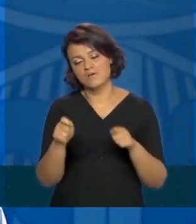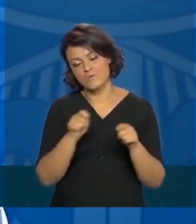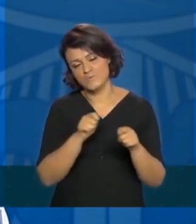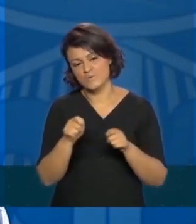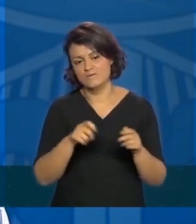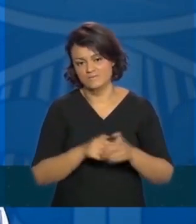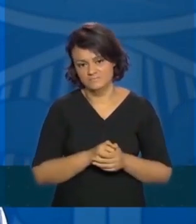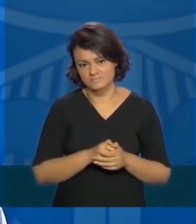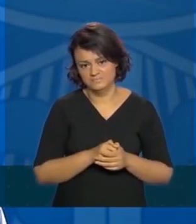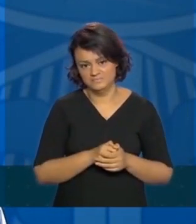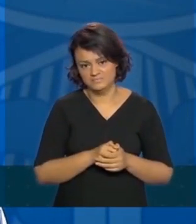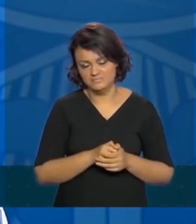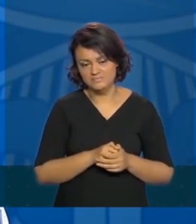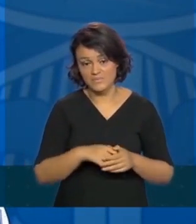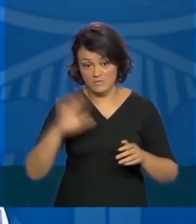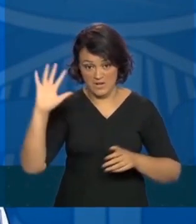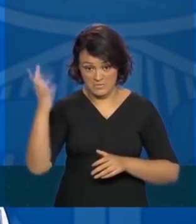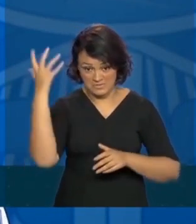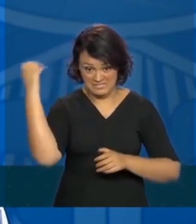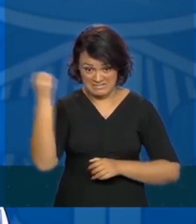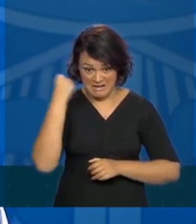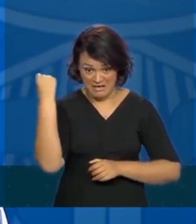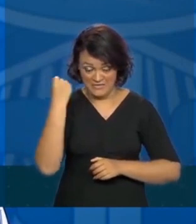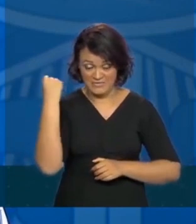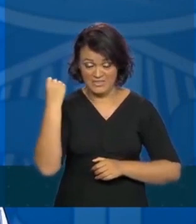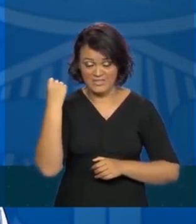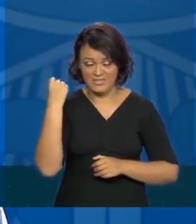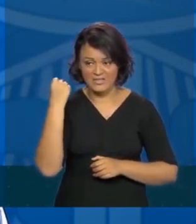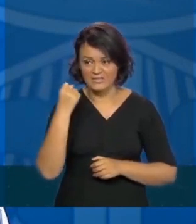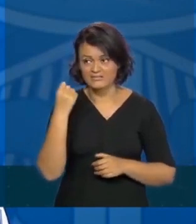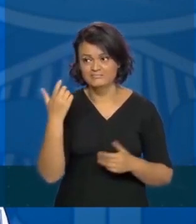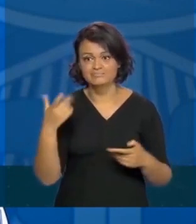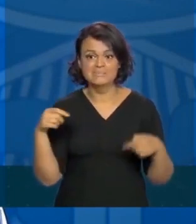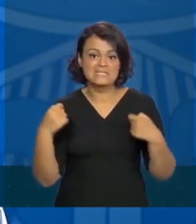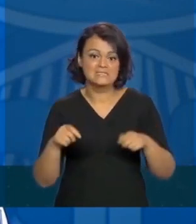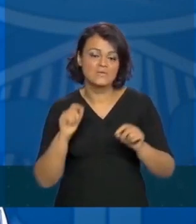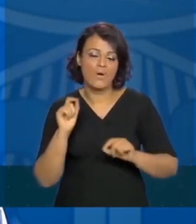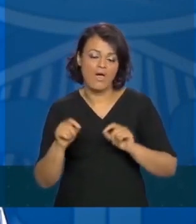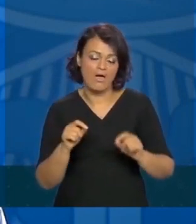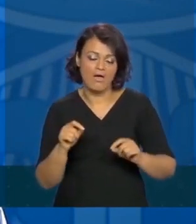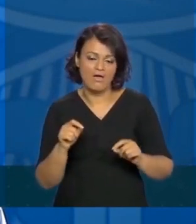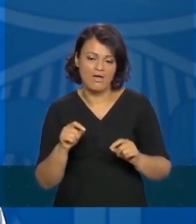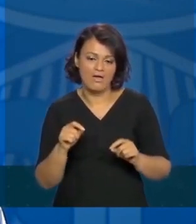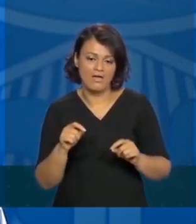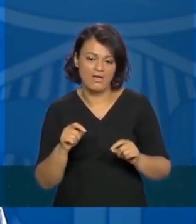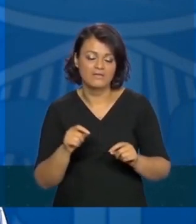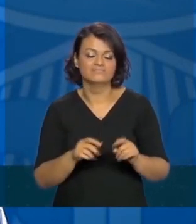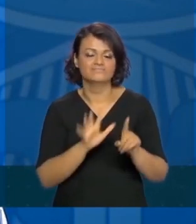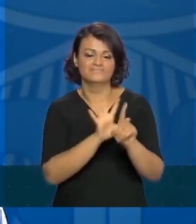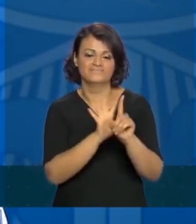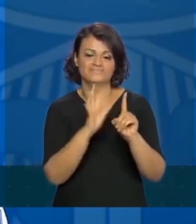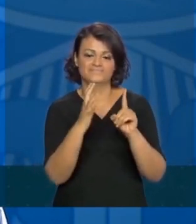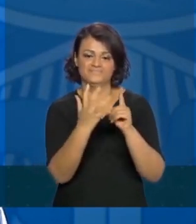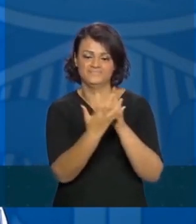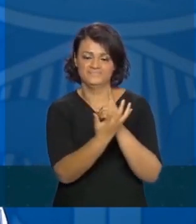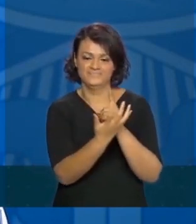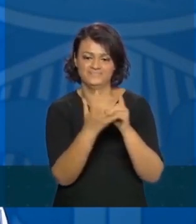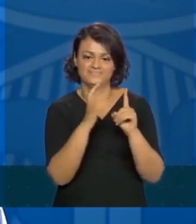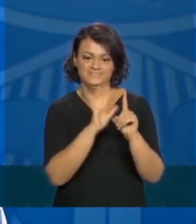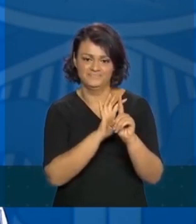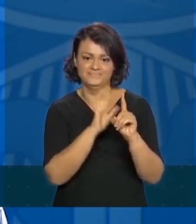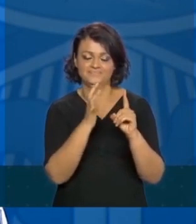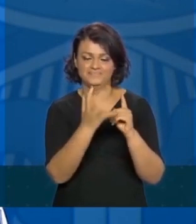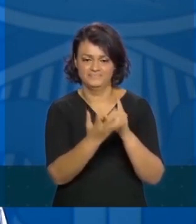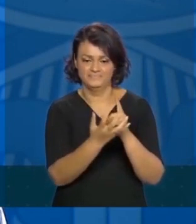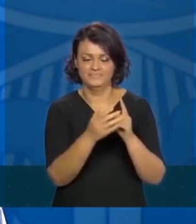Porque quando se tem um colapso não tem outra alternativa a não ser uma quarentena horizontal